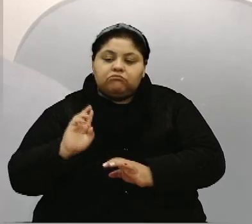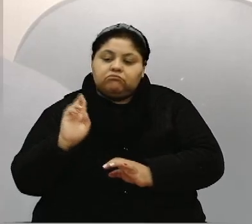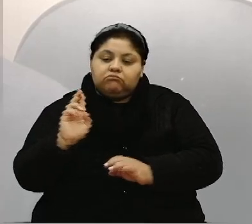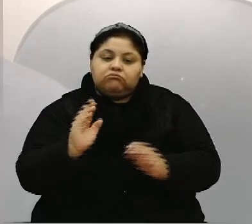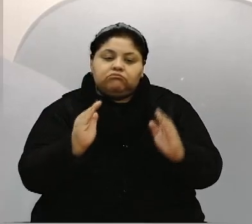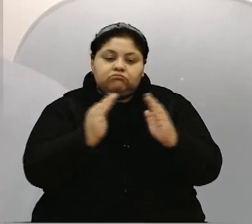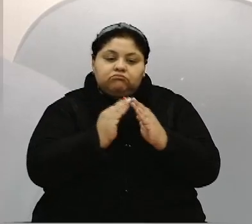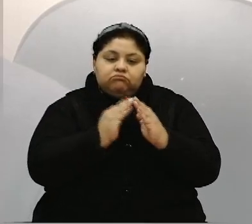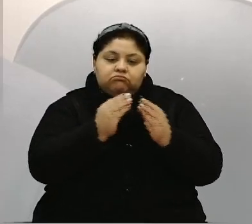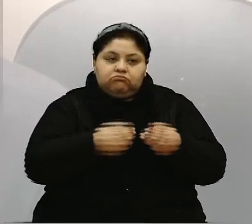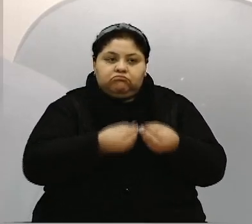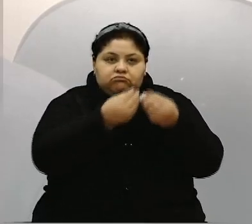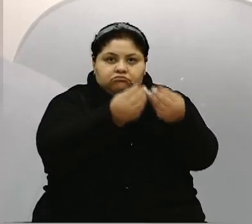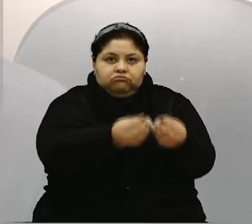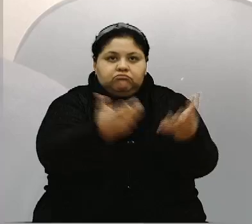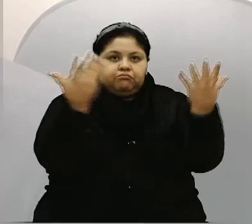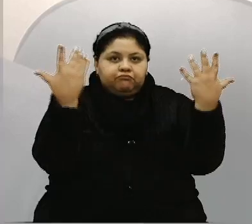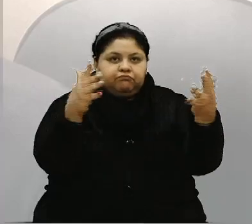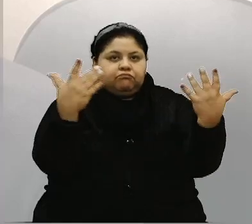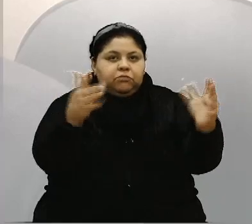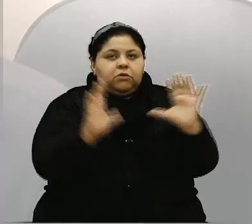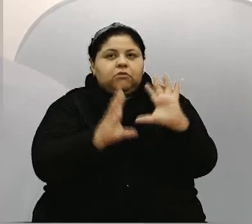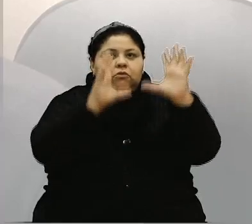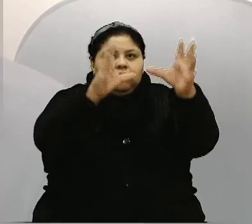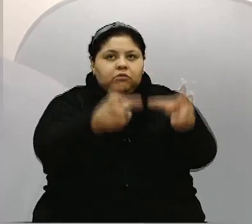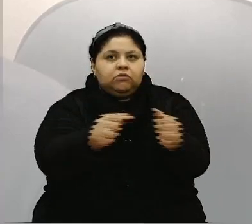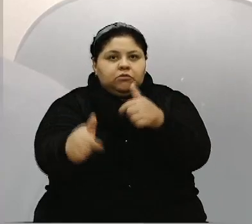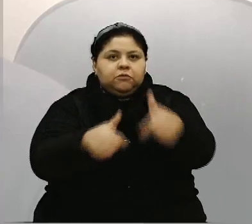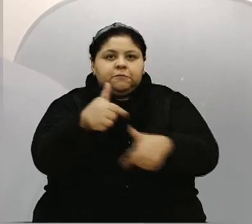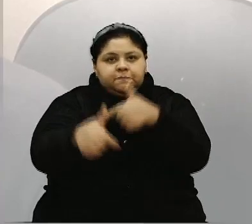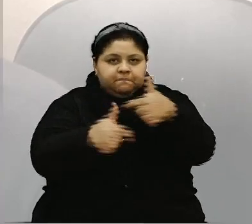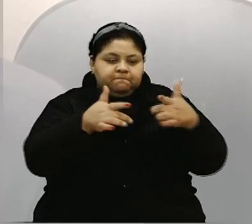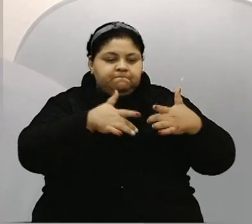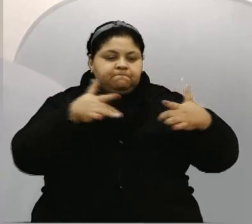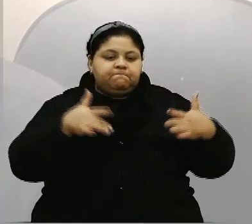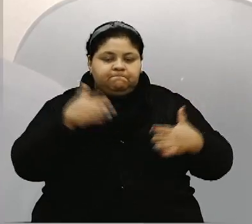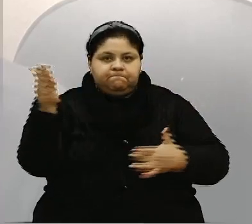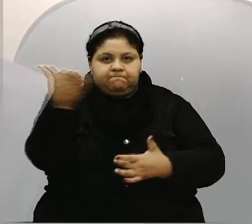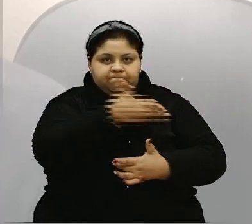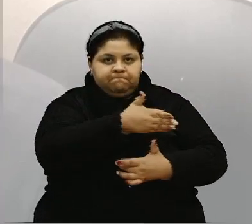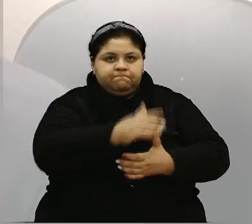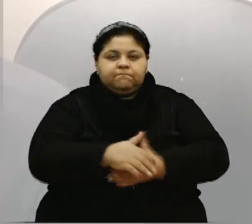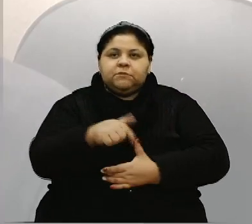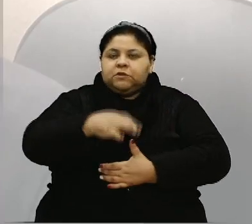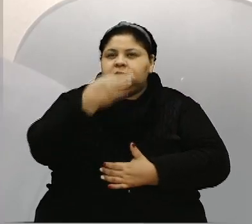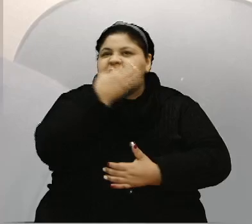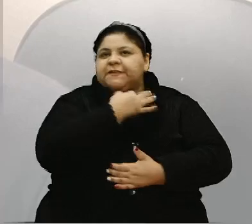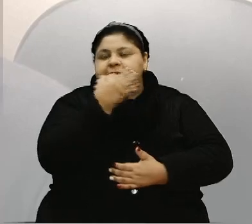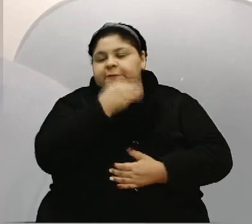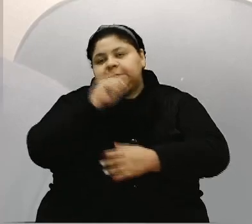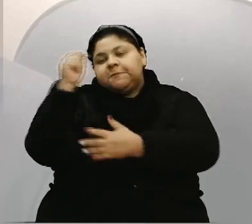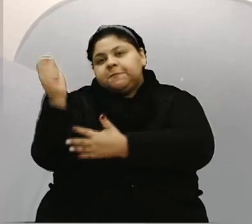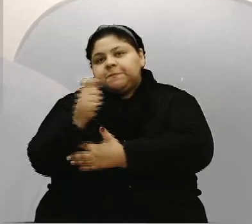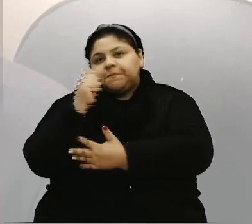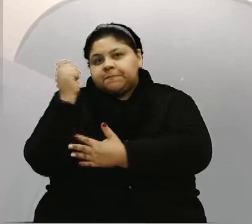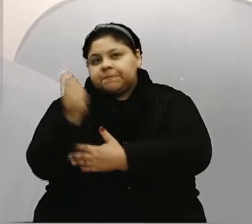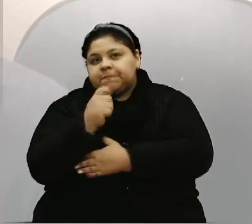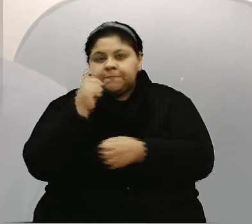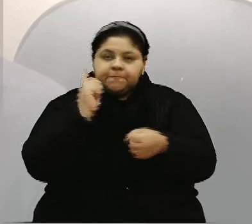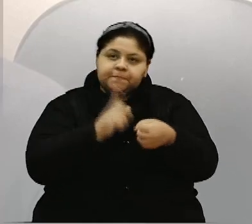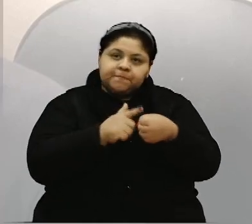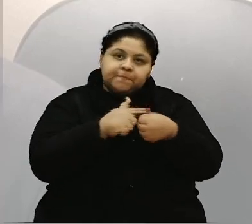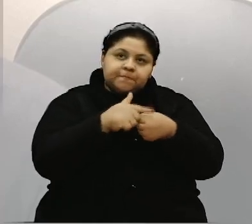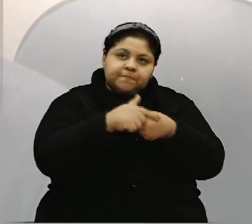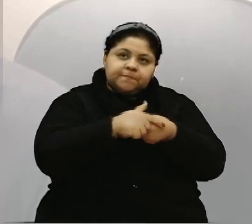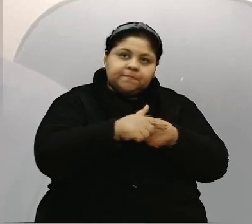entregar depois esse voto de congratulações por todo o trabalho solidário feito por vocês, por Caxias do Sul, pelo Rio Grande do Sul e pelas cidades mais